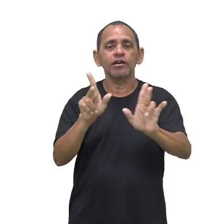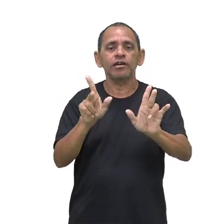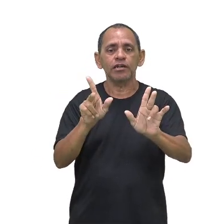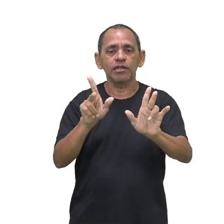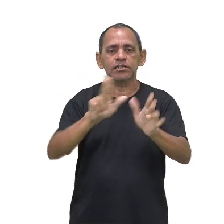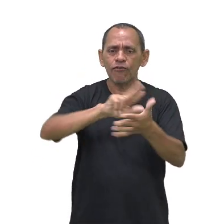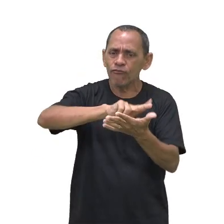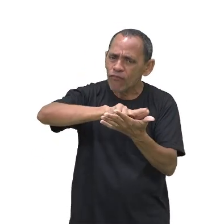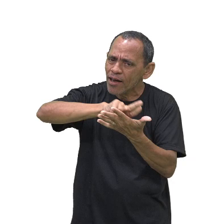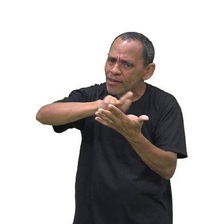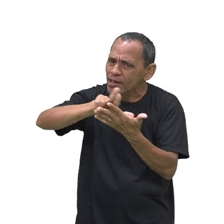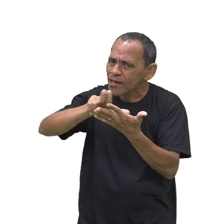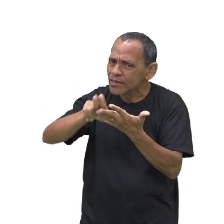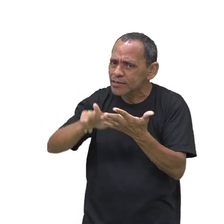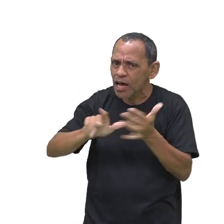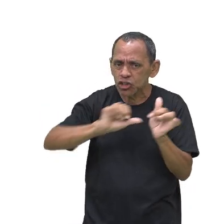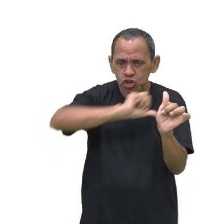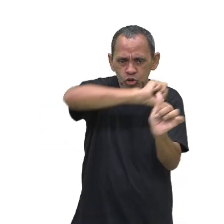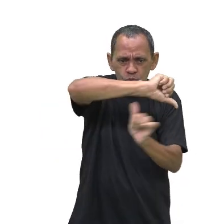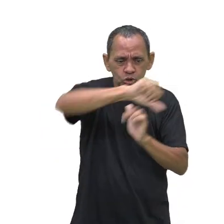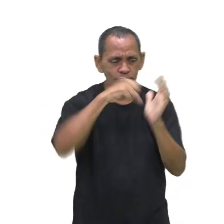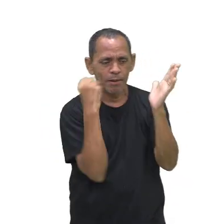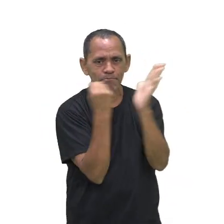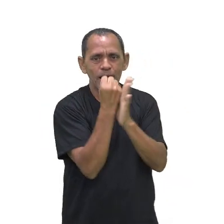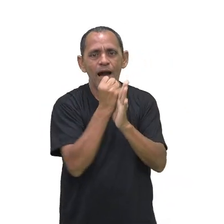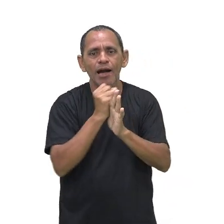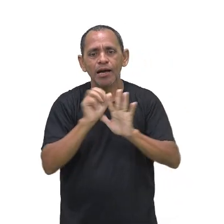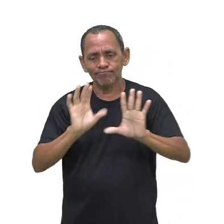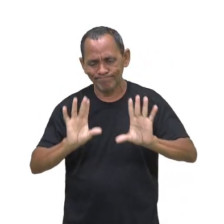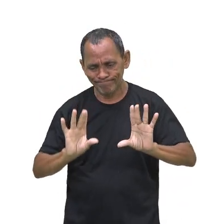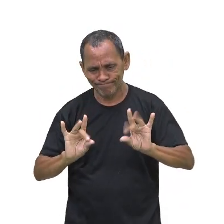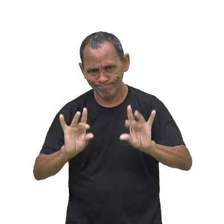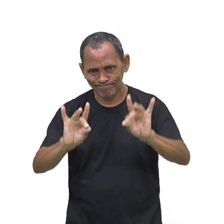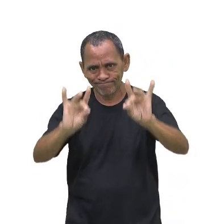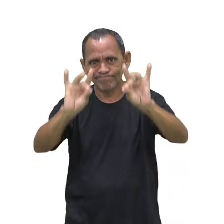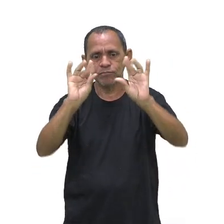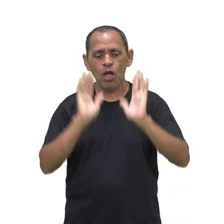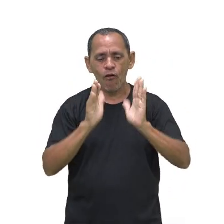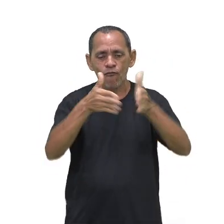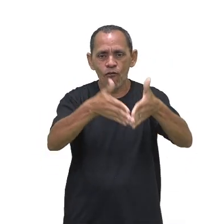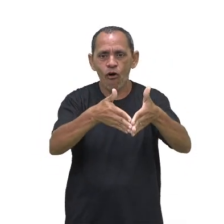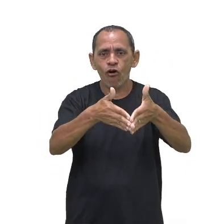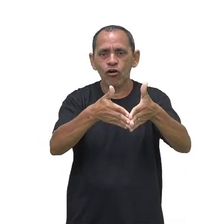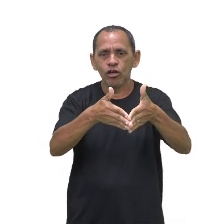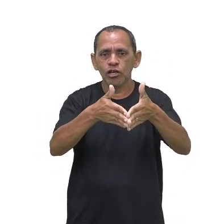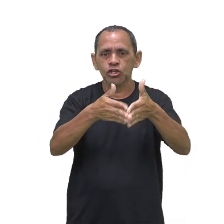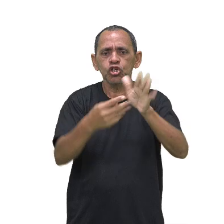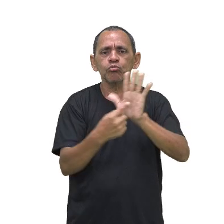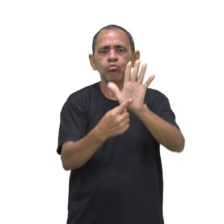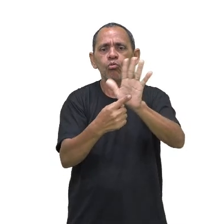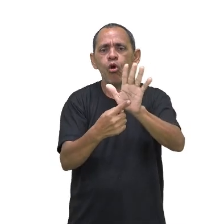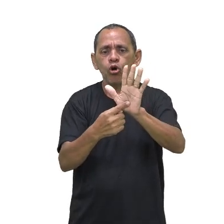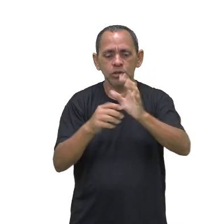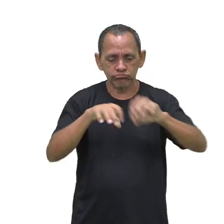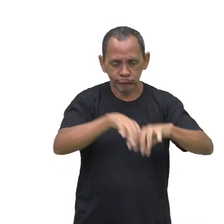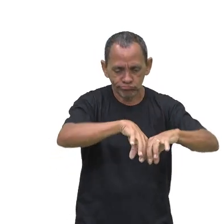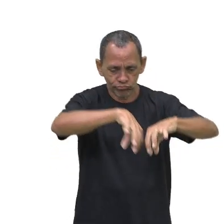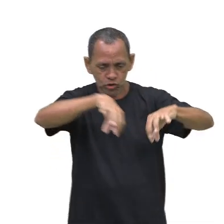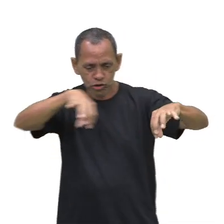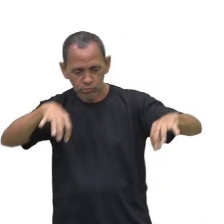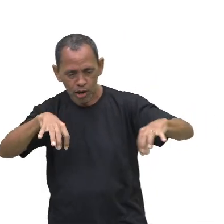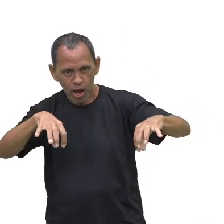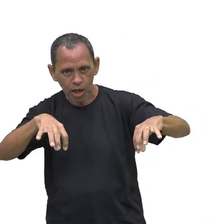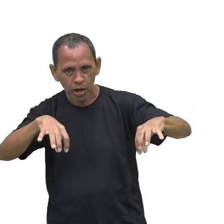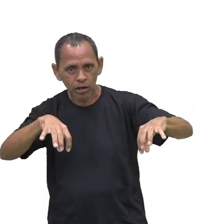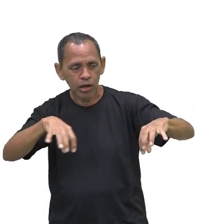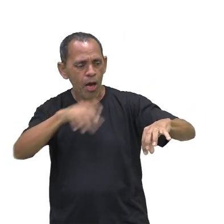transforma numa marca específica que distingue uma pessoa ou grupo